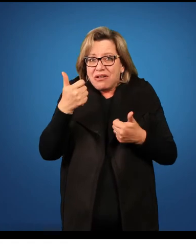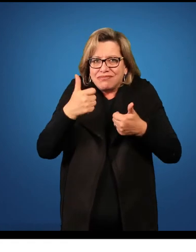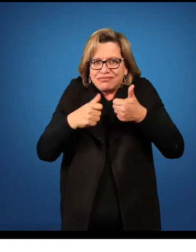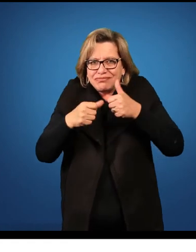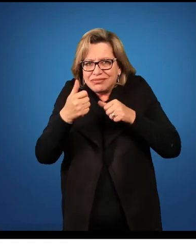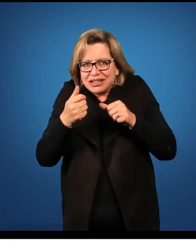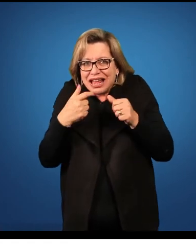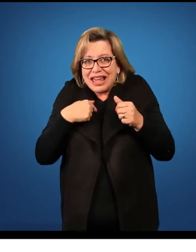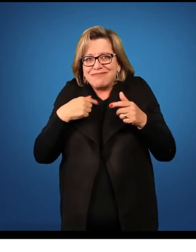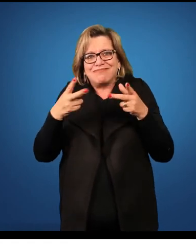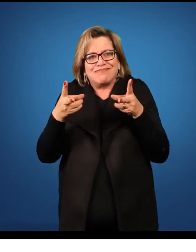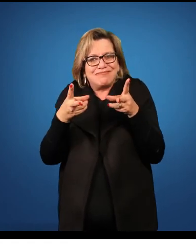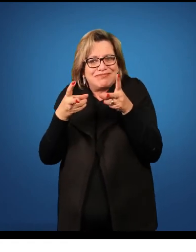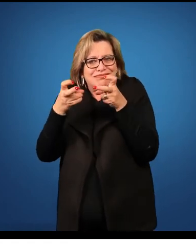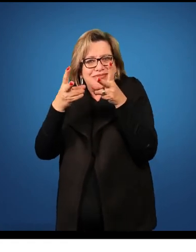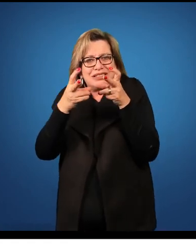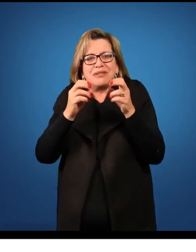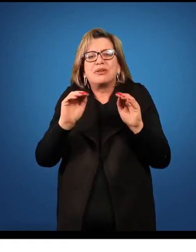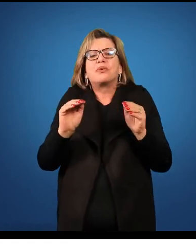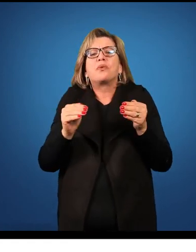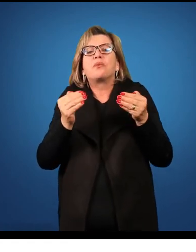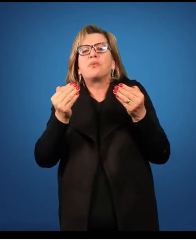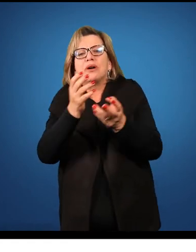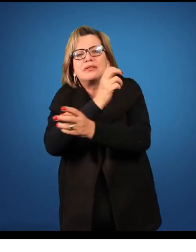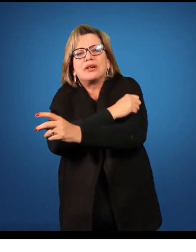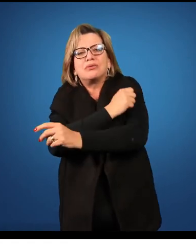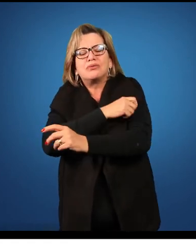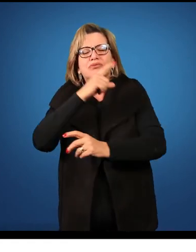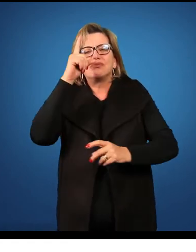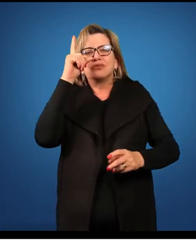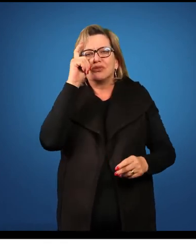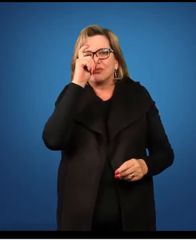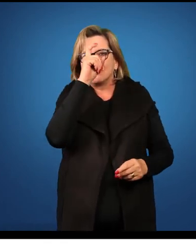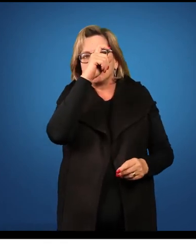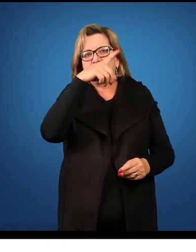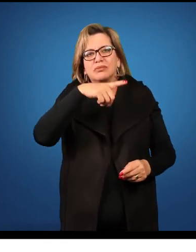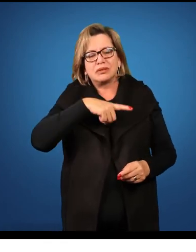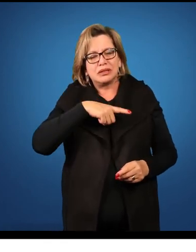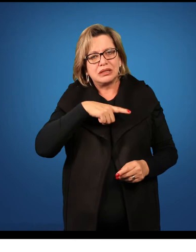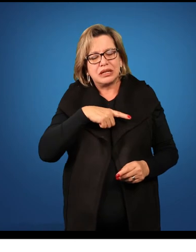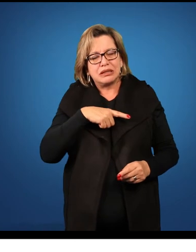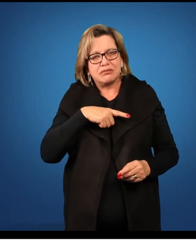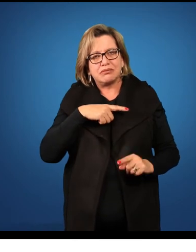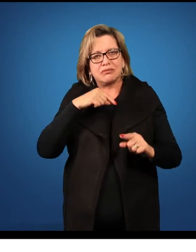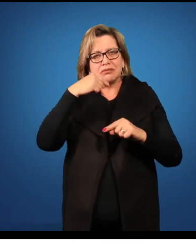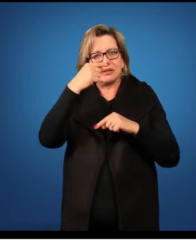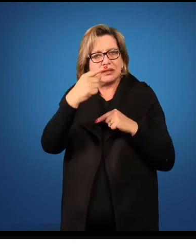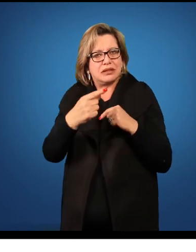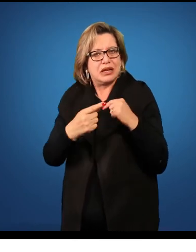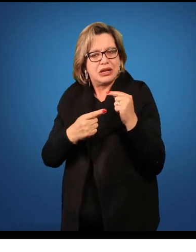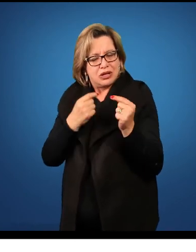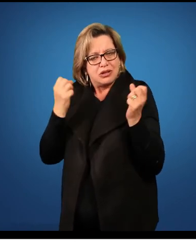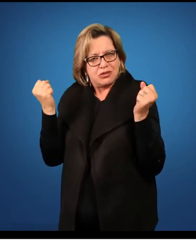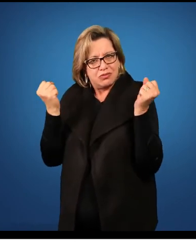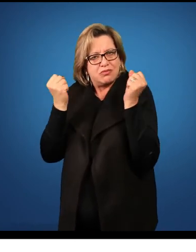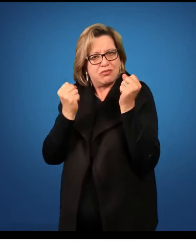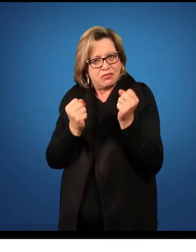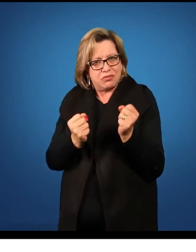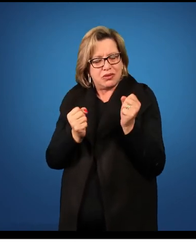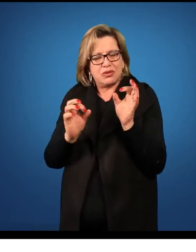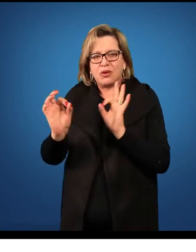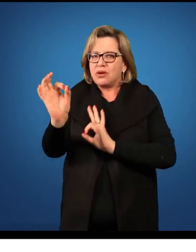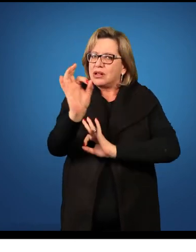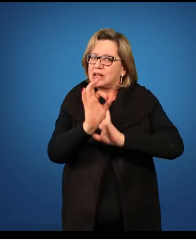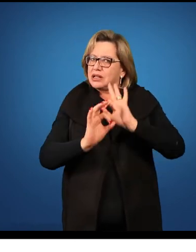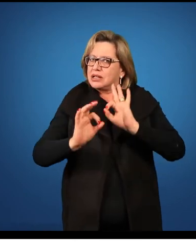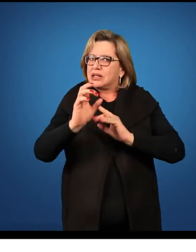consigo detectar quais alunos tiveram dificuldade de aprendizagem. E a partir desse momento, eu posso propor uma